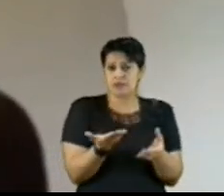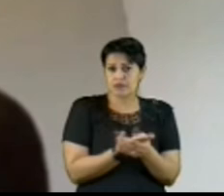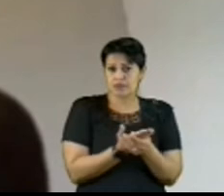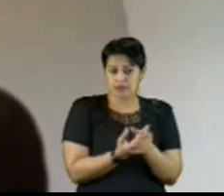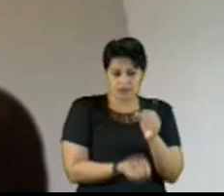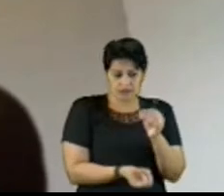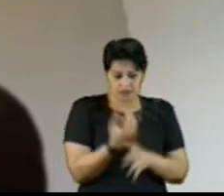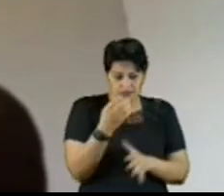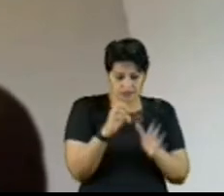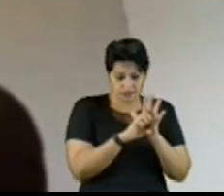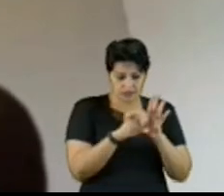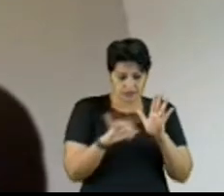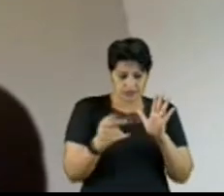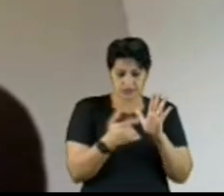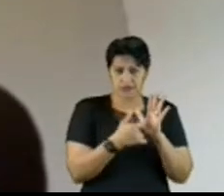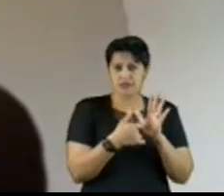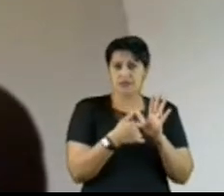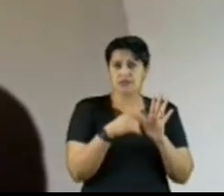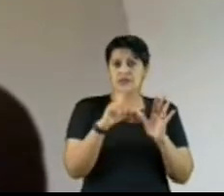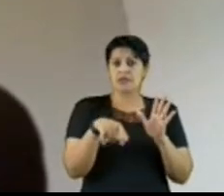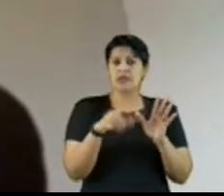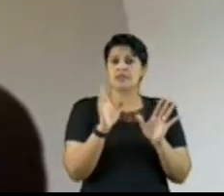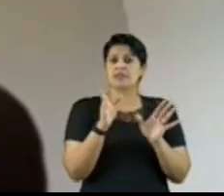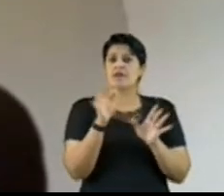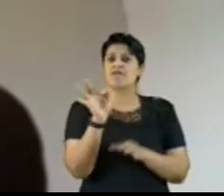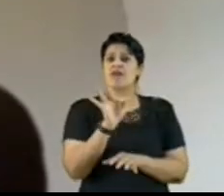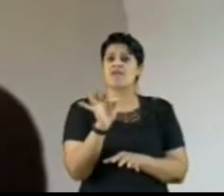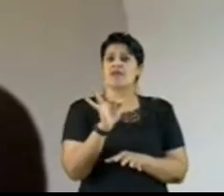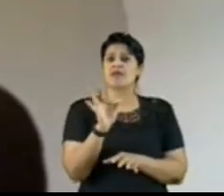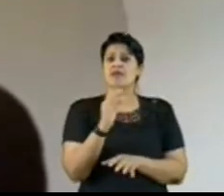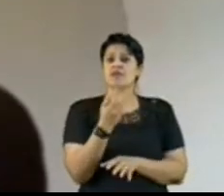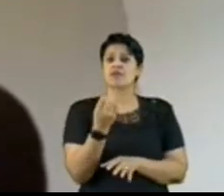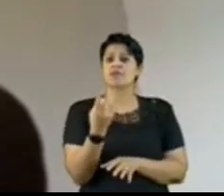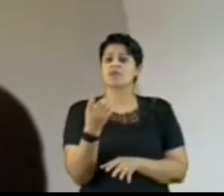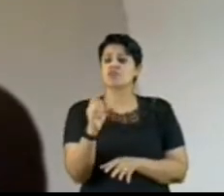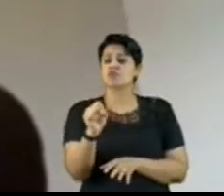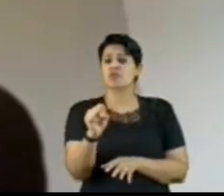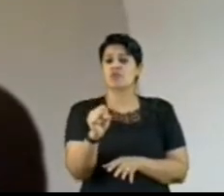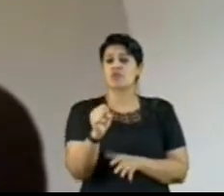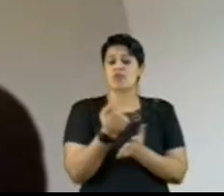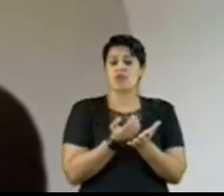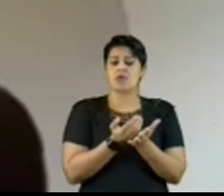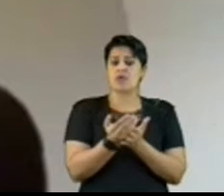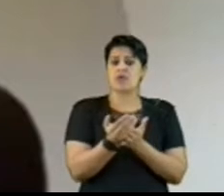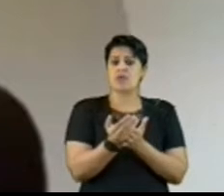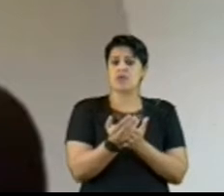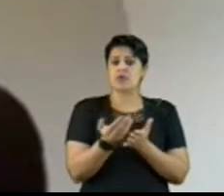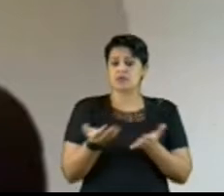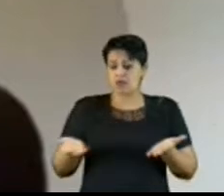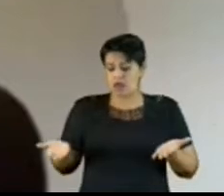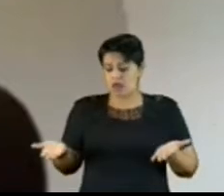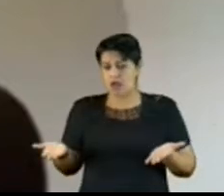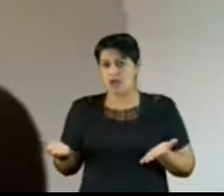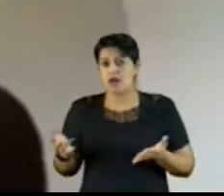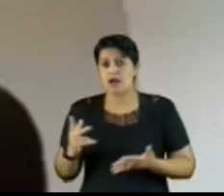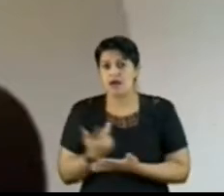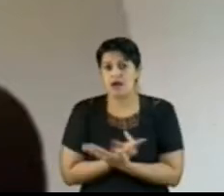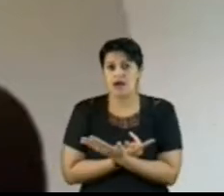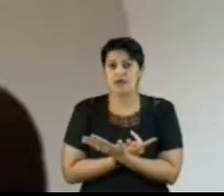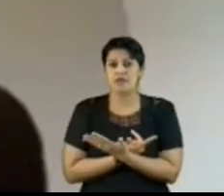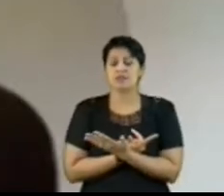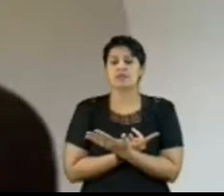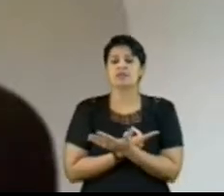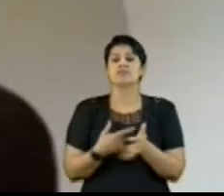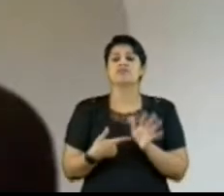sobre análise teve início em fevereiro de 2018 e que a primeira vez da minuta foi